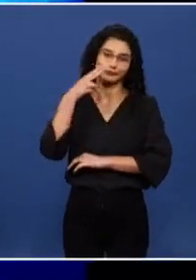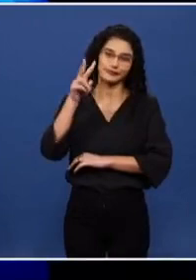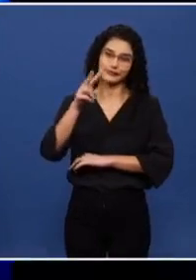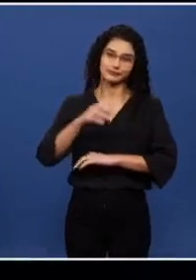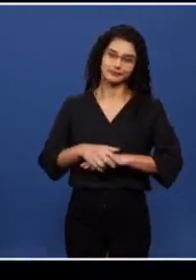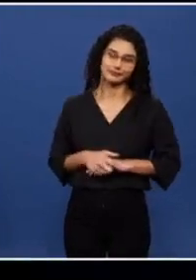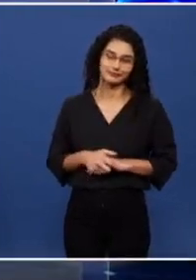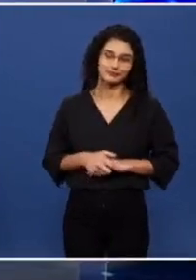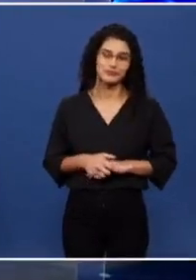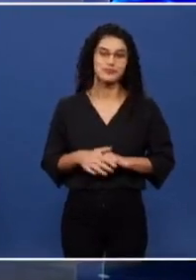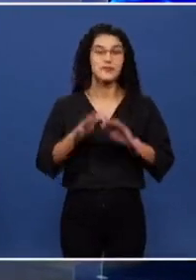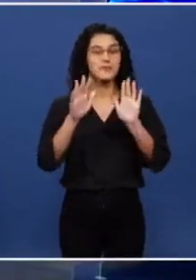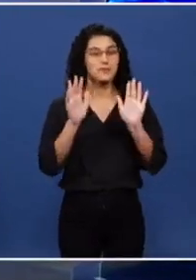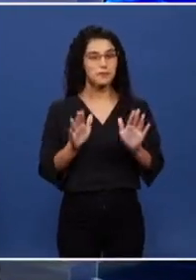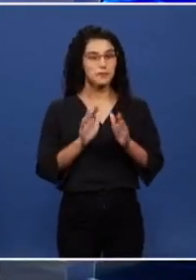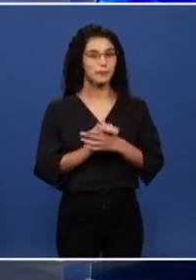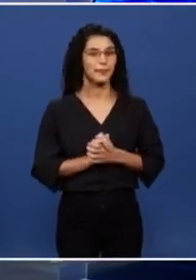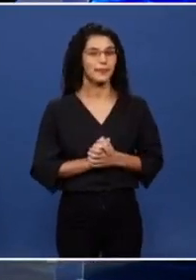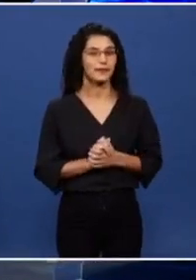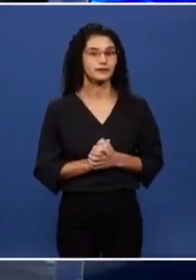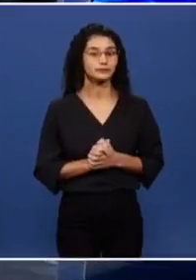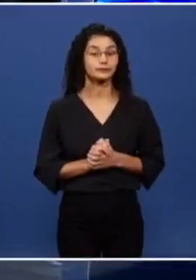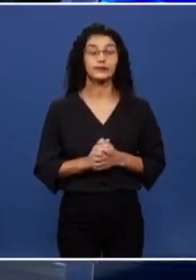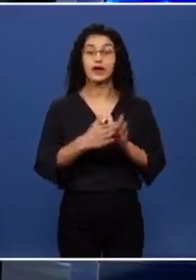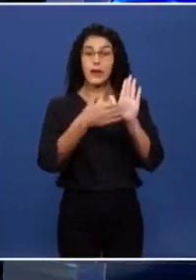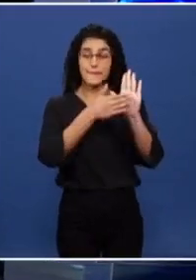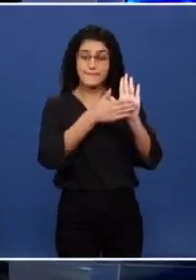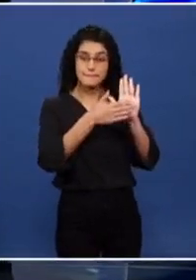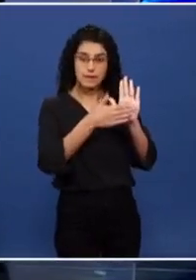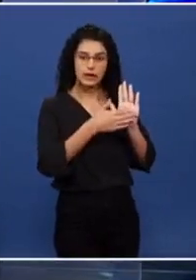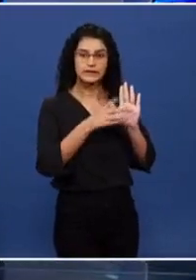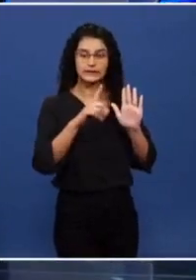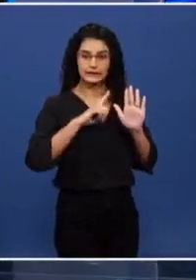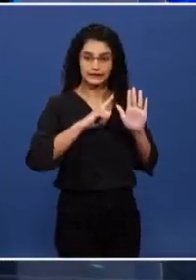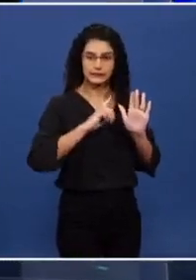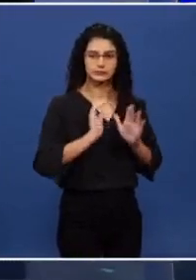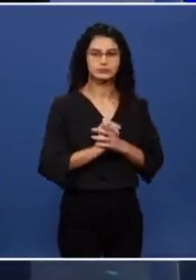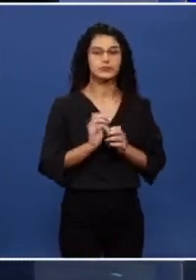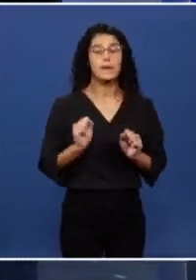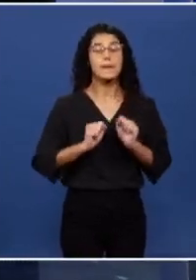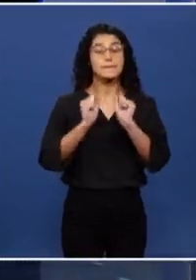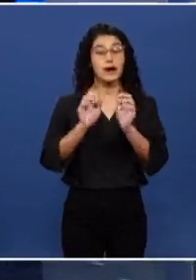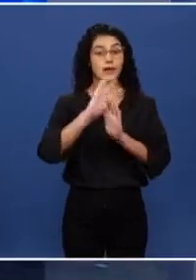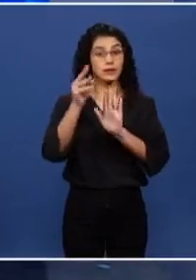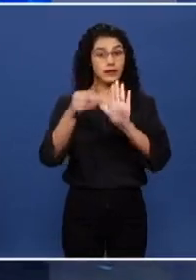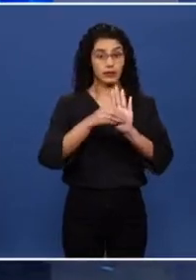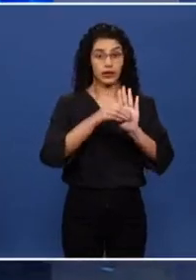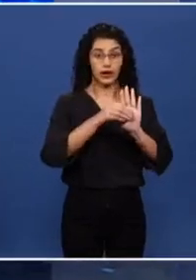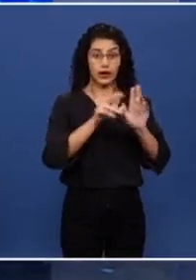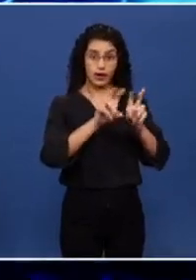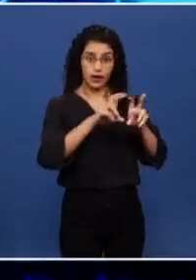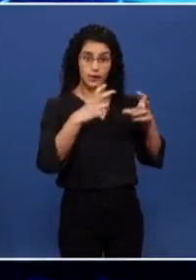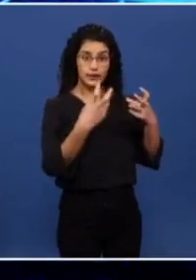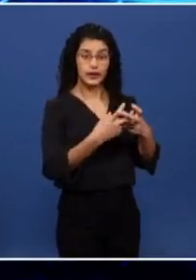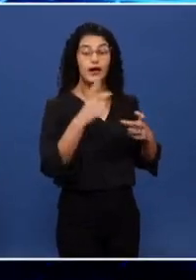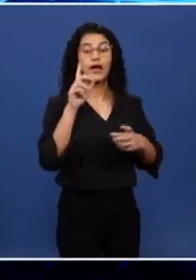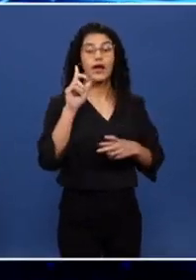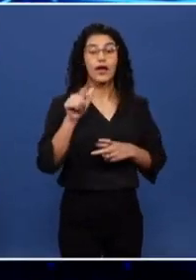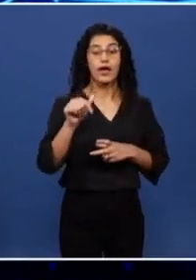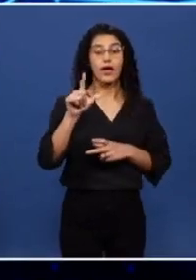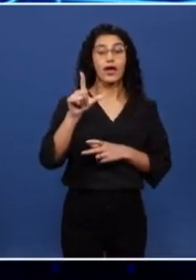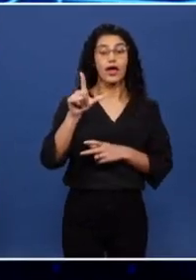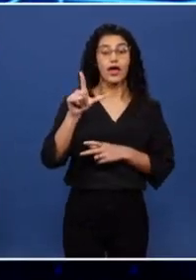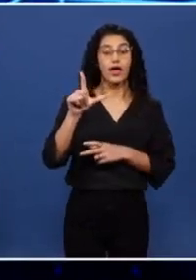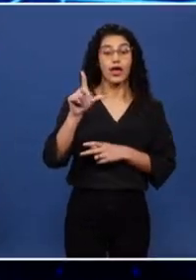Só que, para deixar bem claro, a proposta de emenda à Constituição, hora em tramitação na Câmara, é da senhora